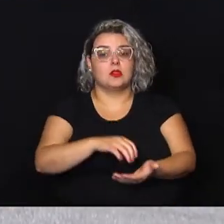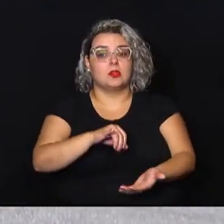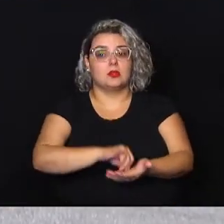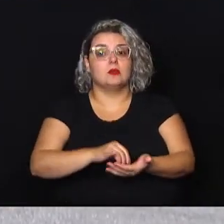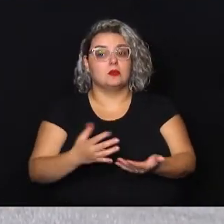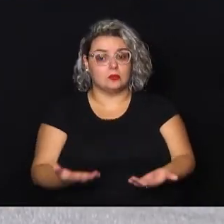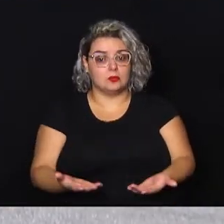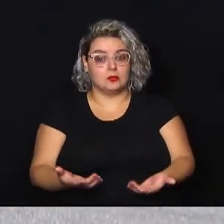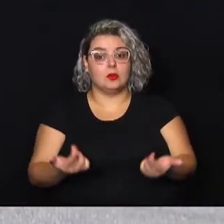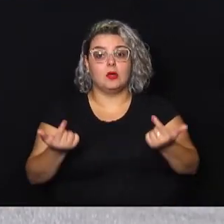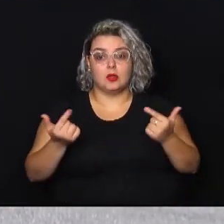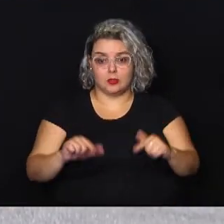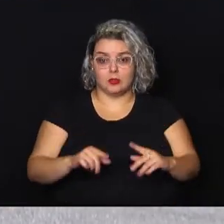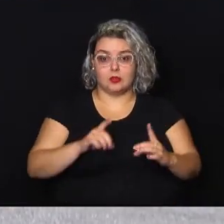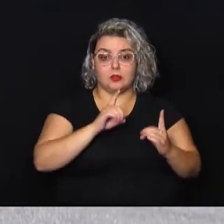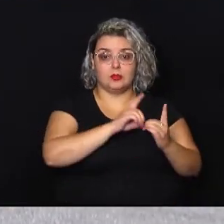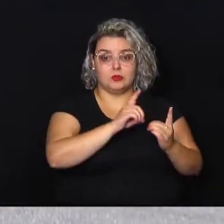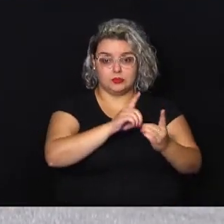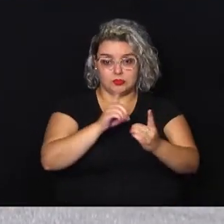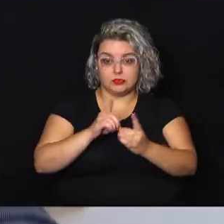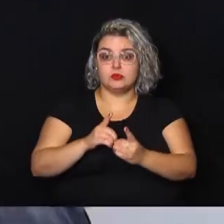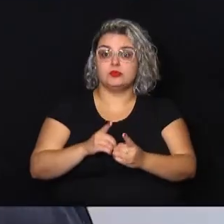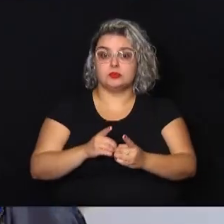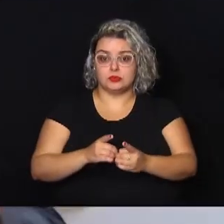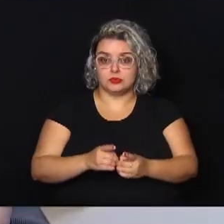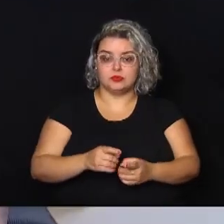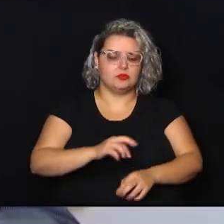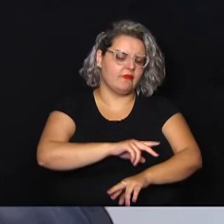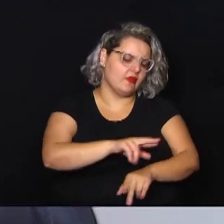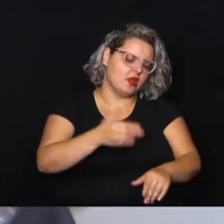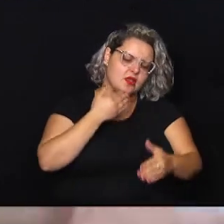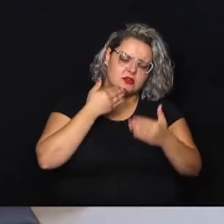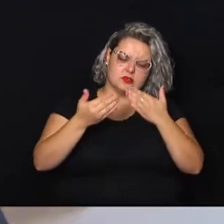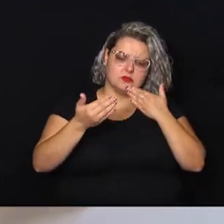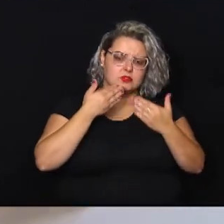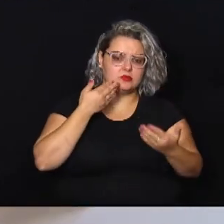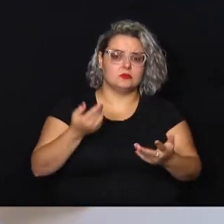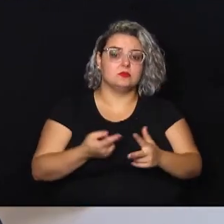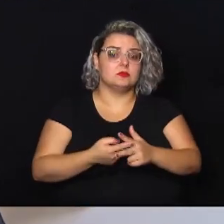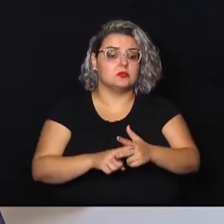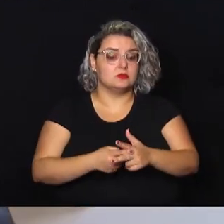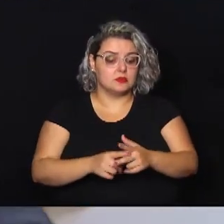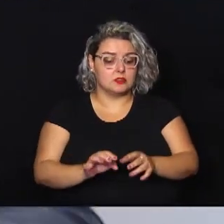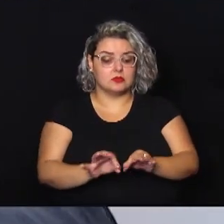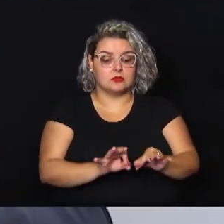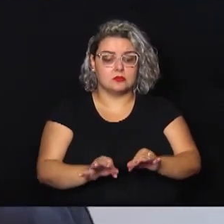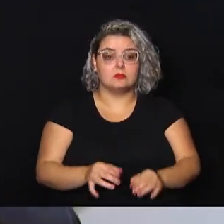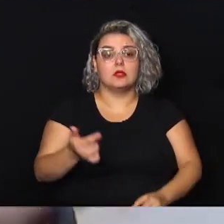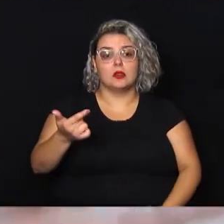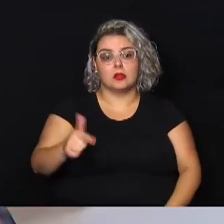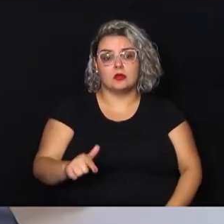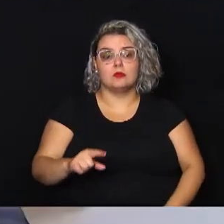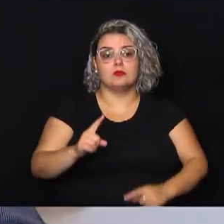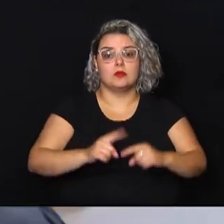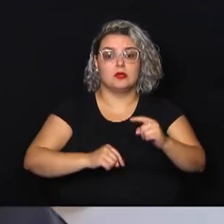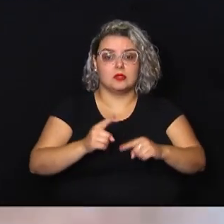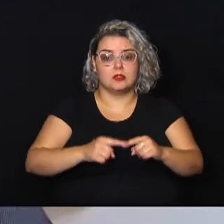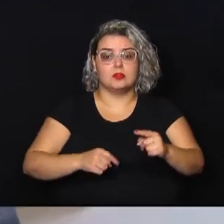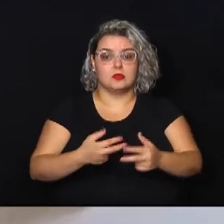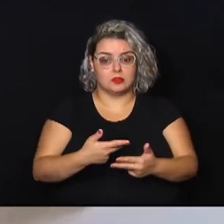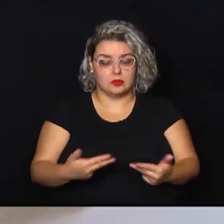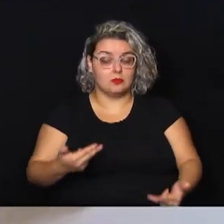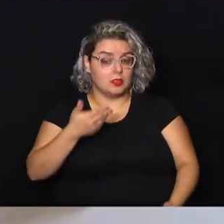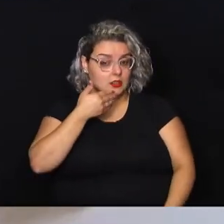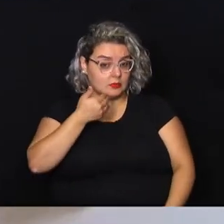Um local de atendimento de grande demanda. para manutenção, para dar continuidade lá dos seus equipamentos, para